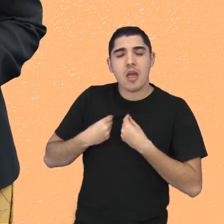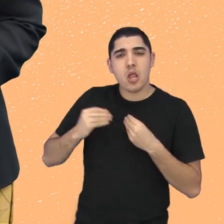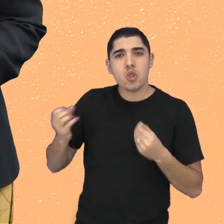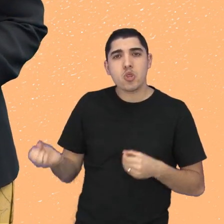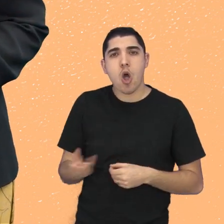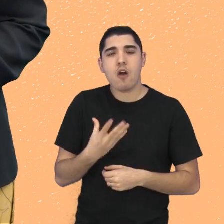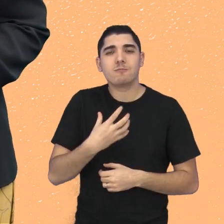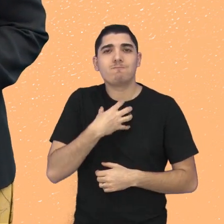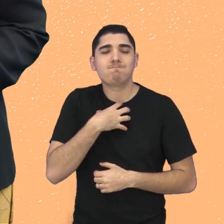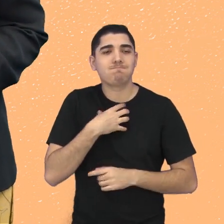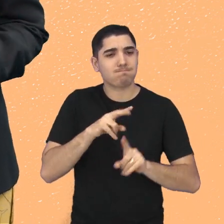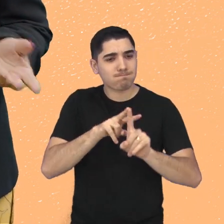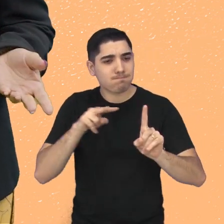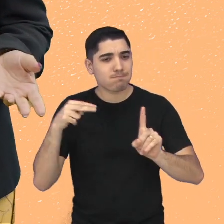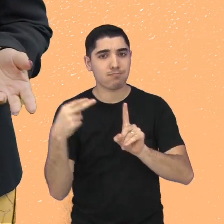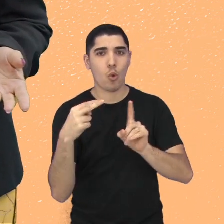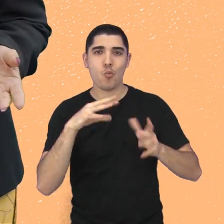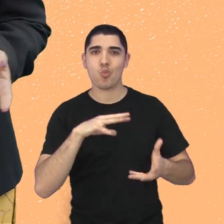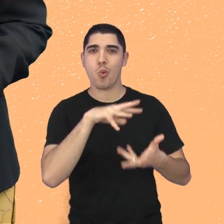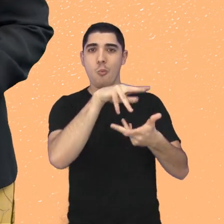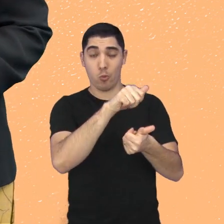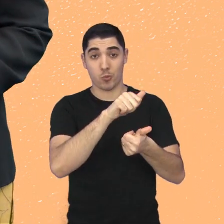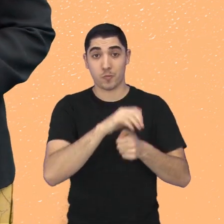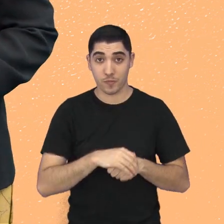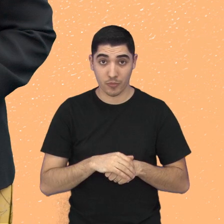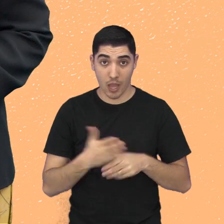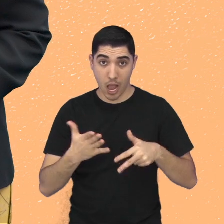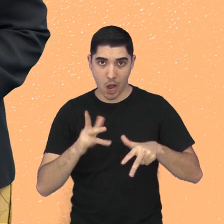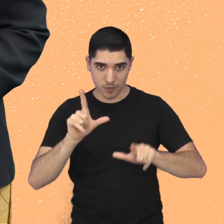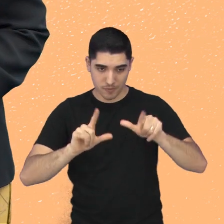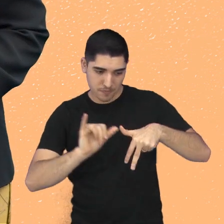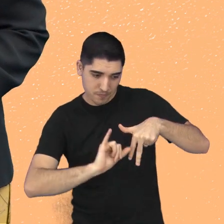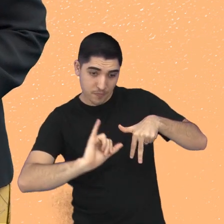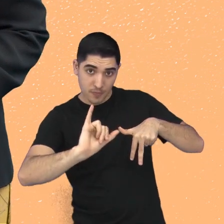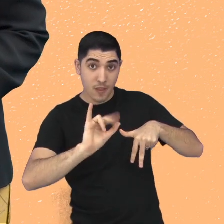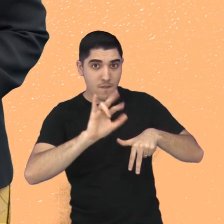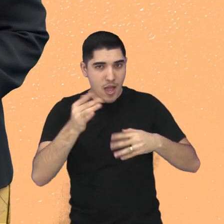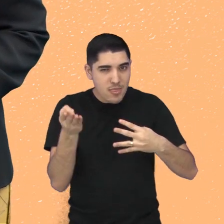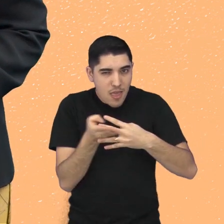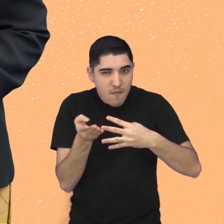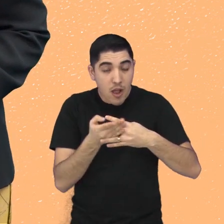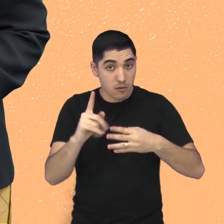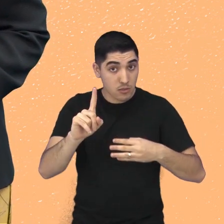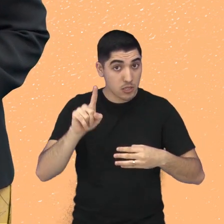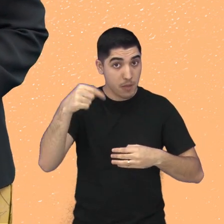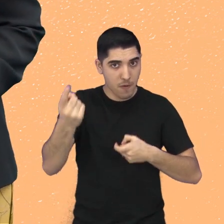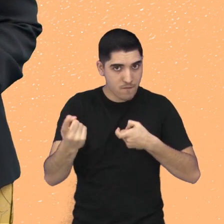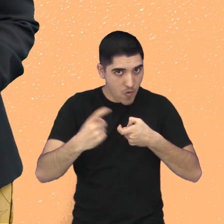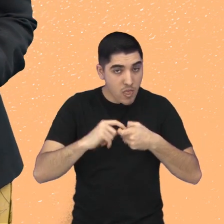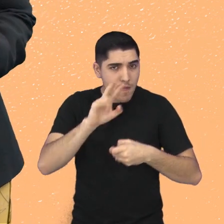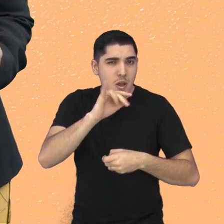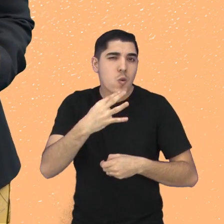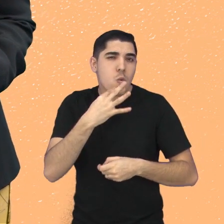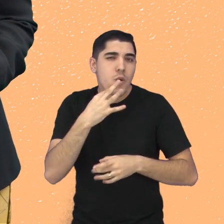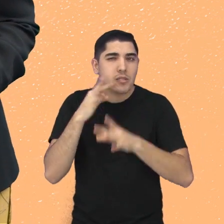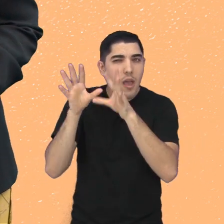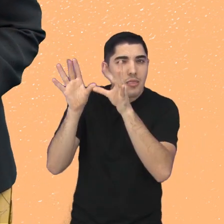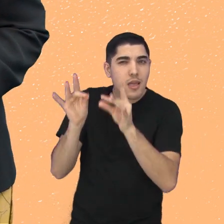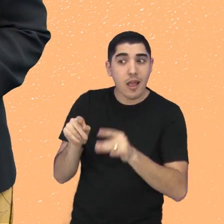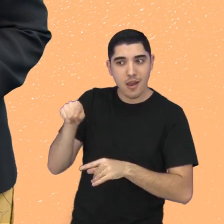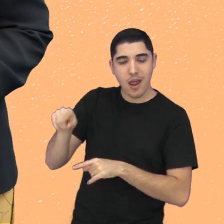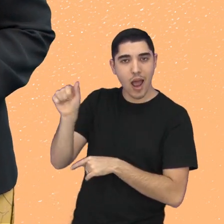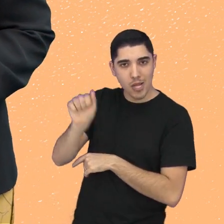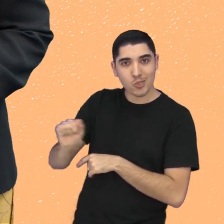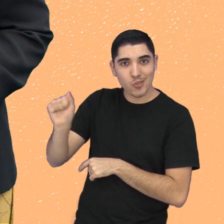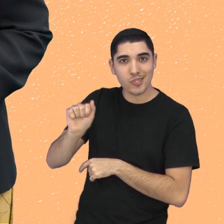sobre o mundo para quem ouve e para quem canta. O Com a Palavra vai para um breve intervalo e na volta você vai saber mais detalhes